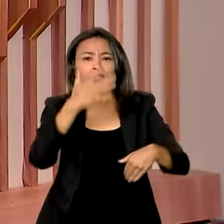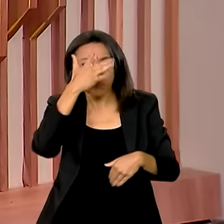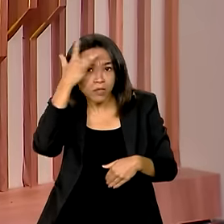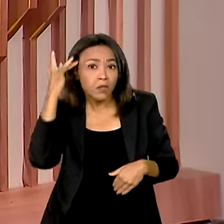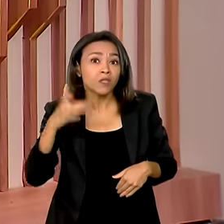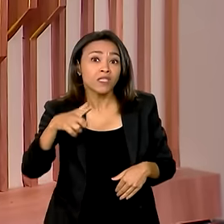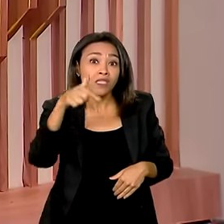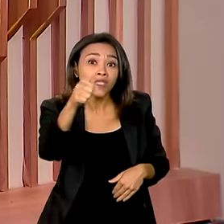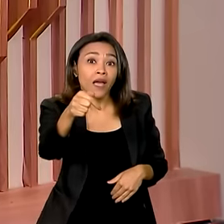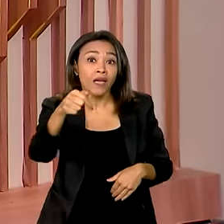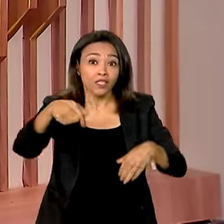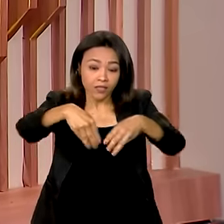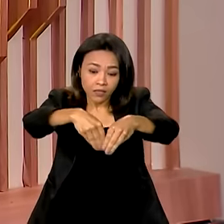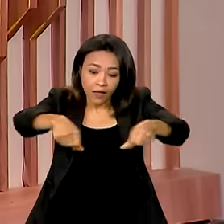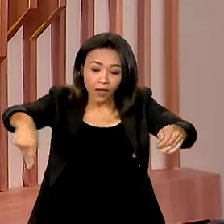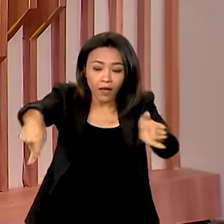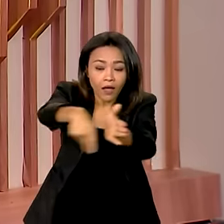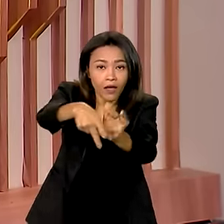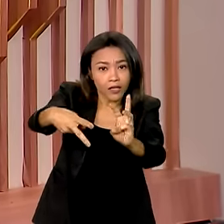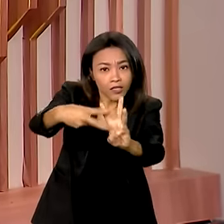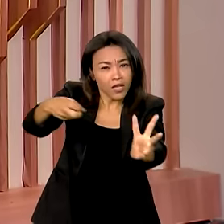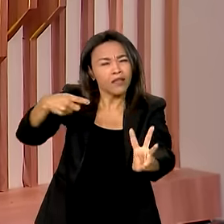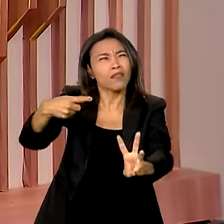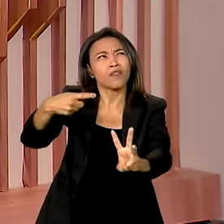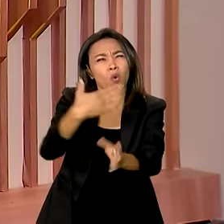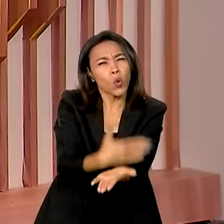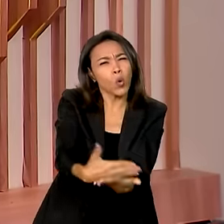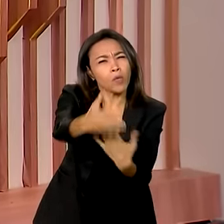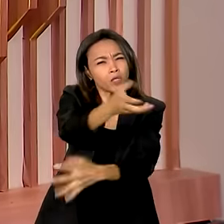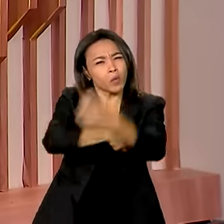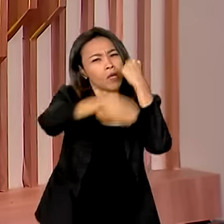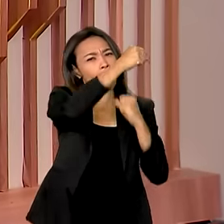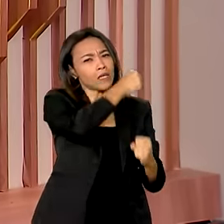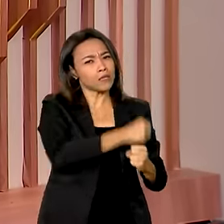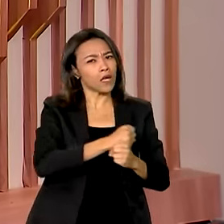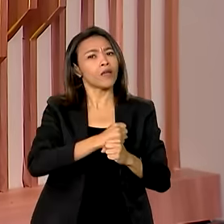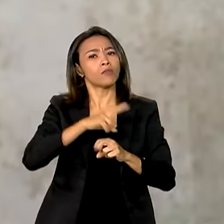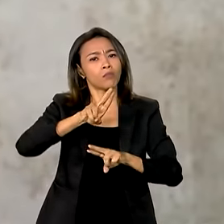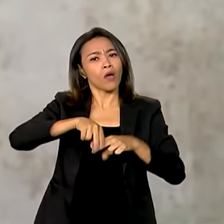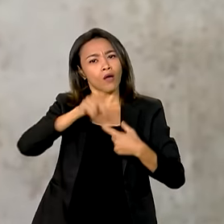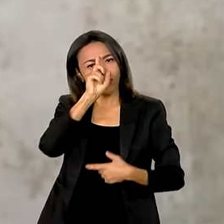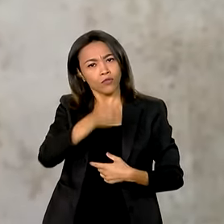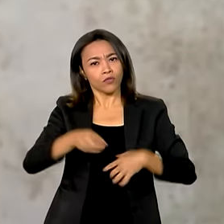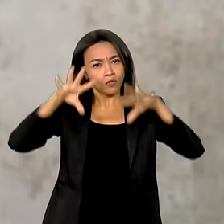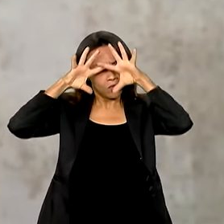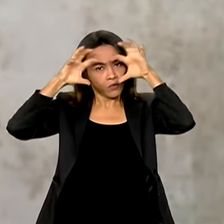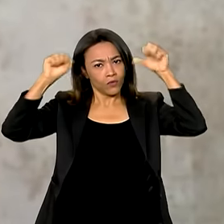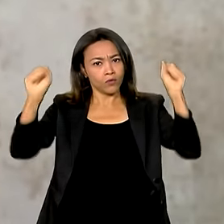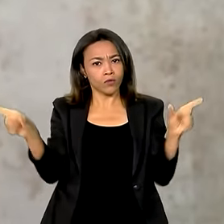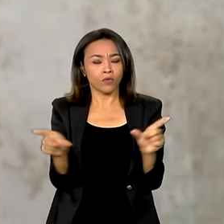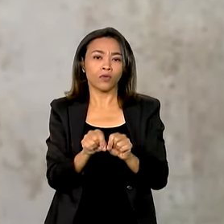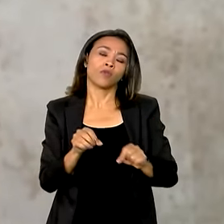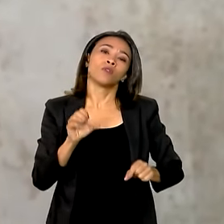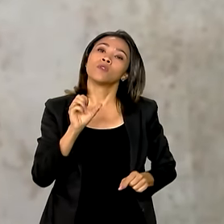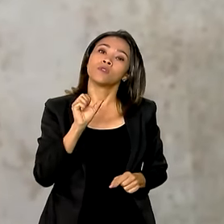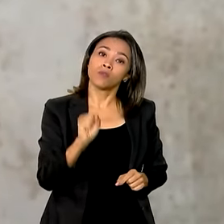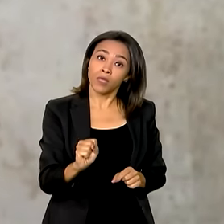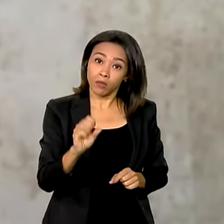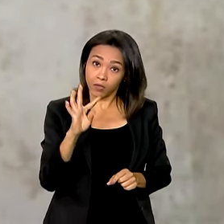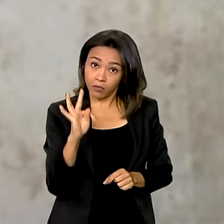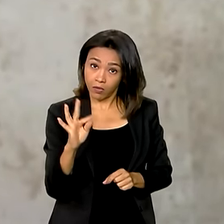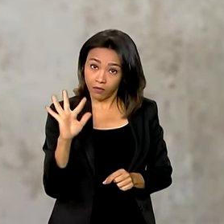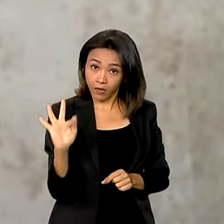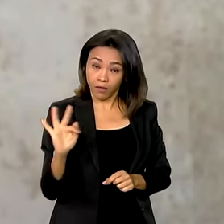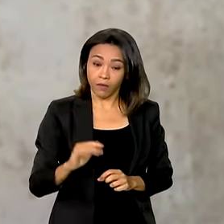ocorrem desde novembro do ano passado, por ordem do Supremo Tribunal Federal. Nós atuamos não só na